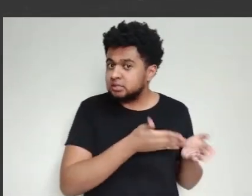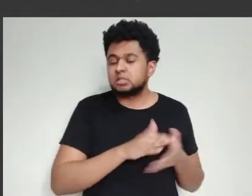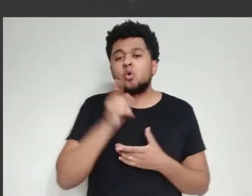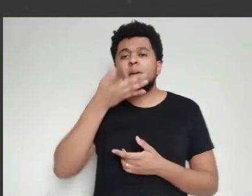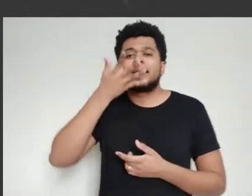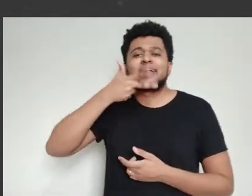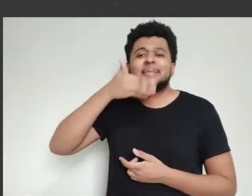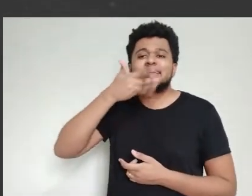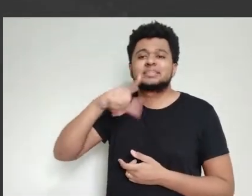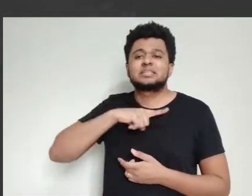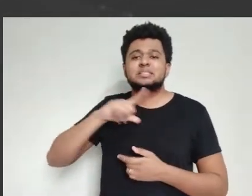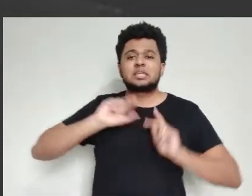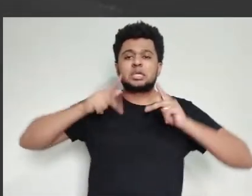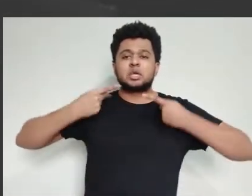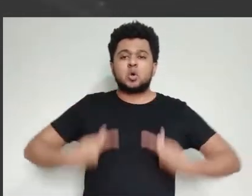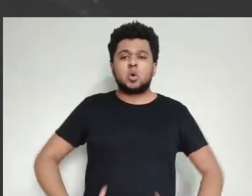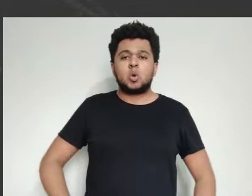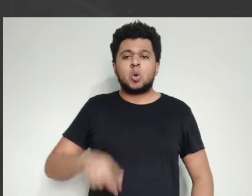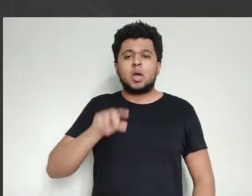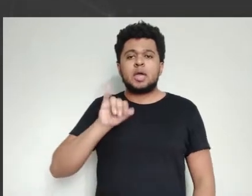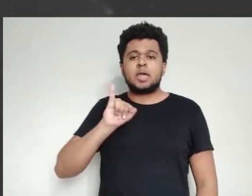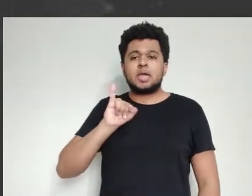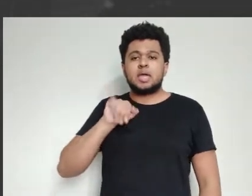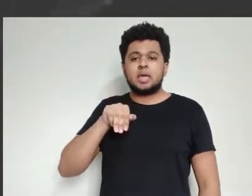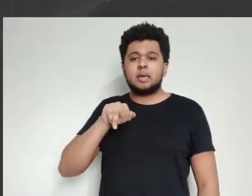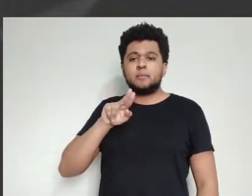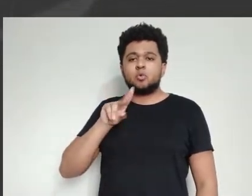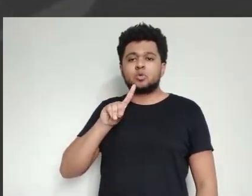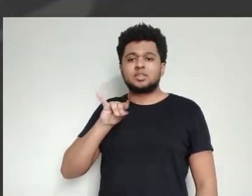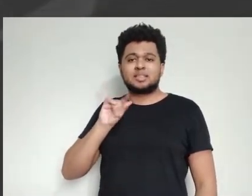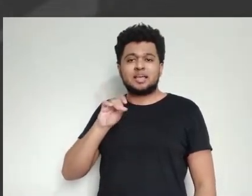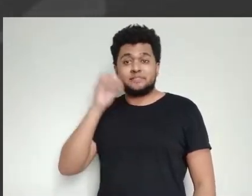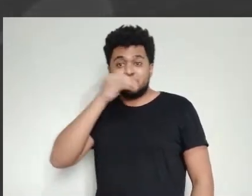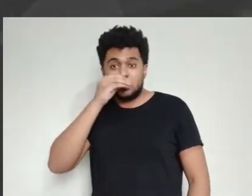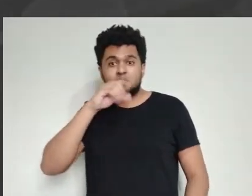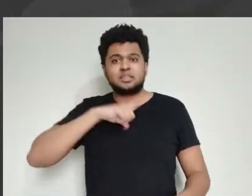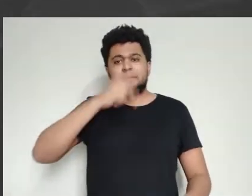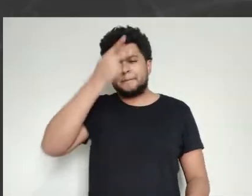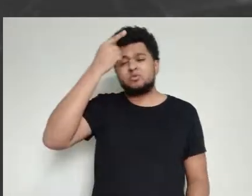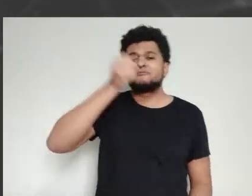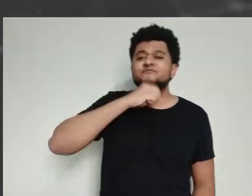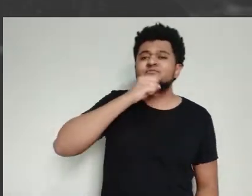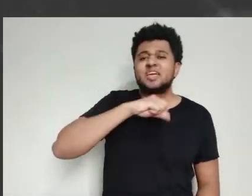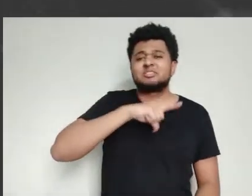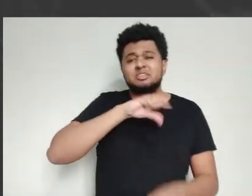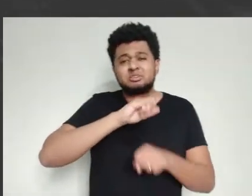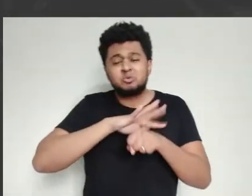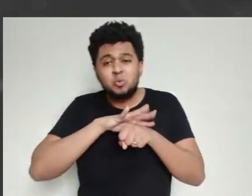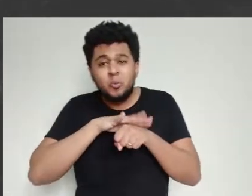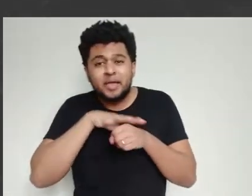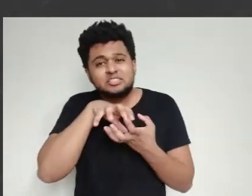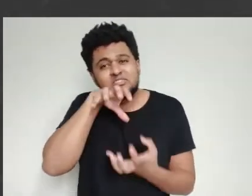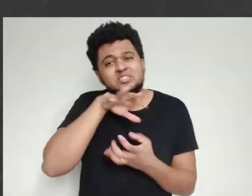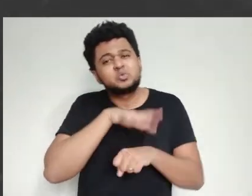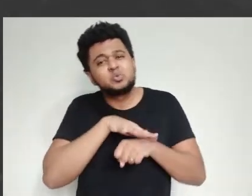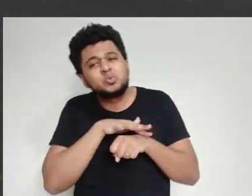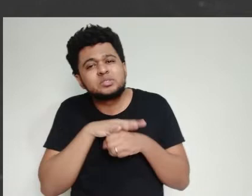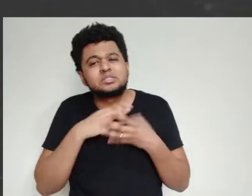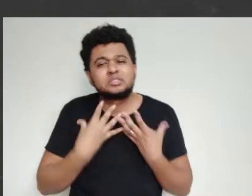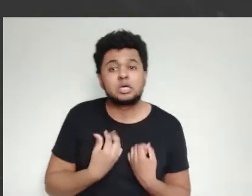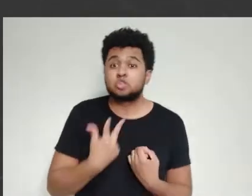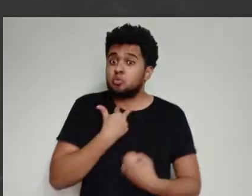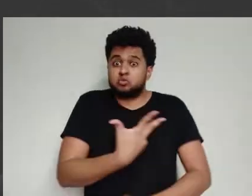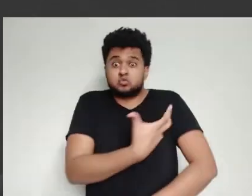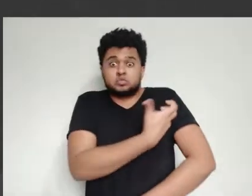particularidades. Umas são mais seguras que outras. Por exemplo, uma vacina viva, em que o vírus está lá ativo, totalmente